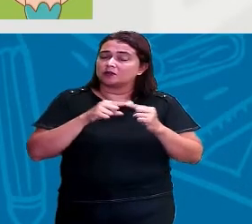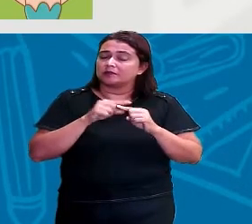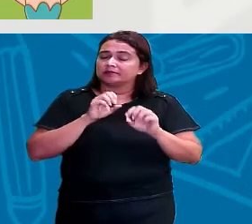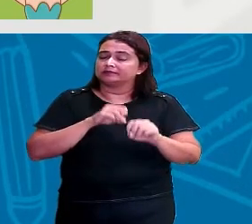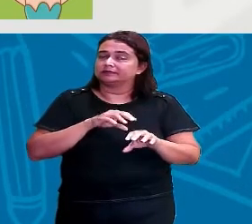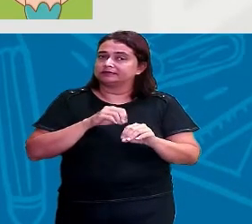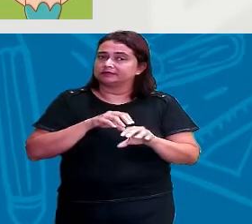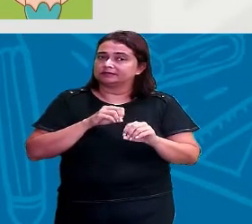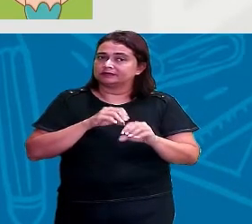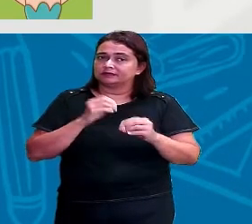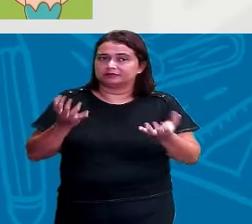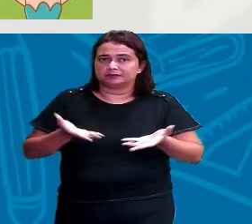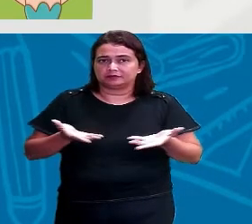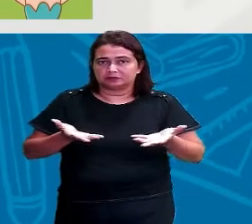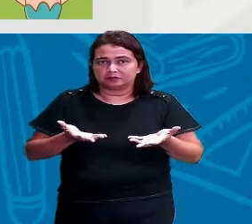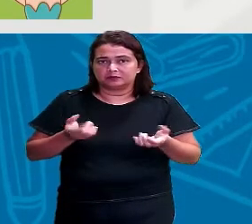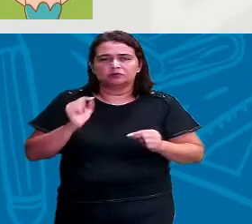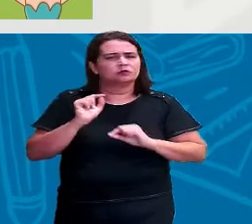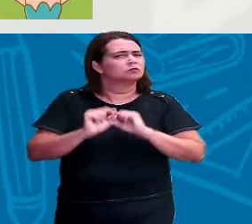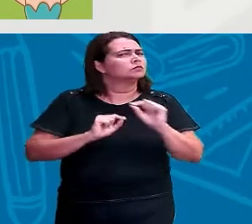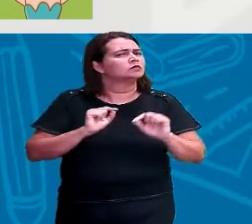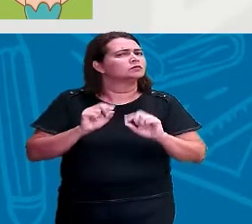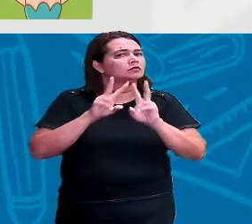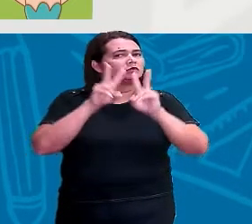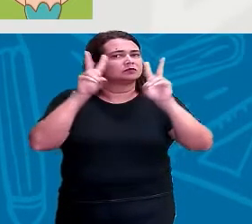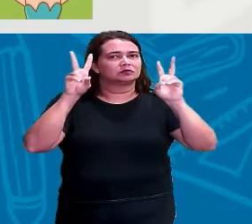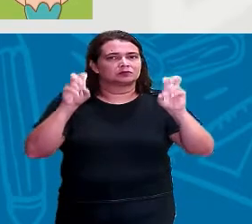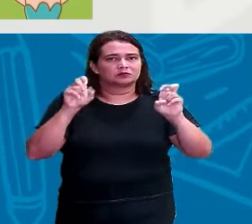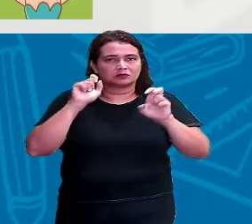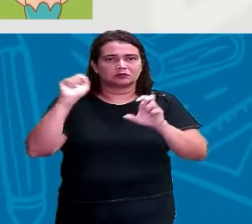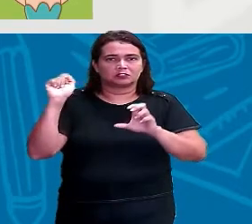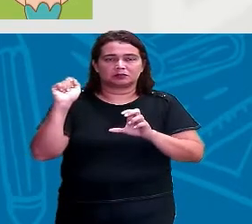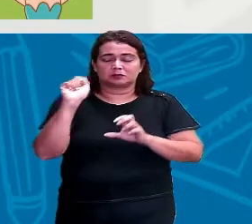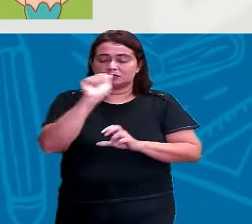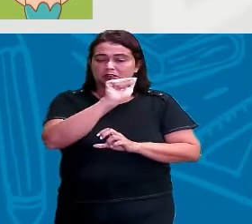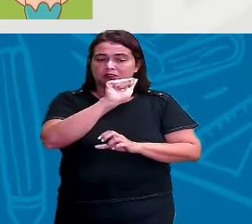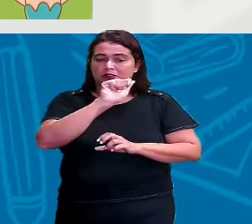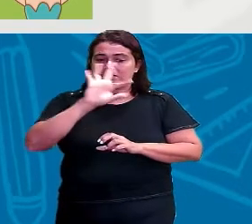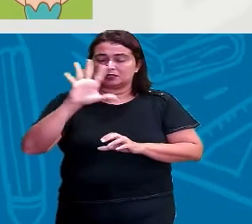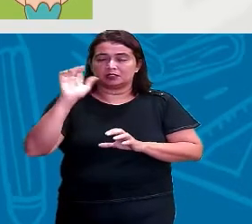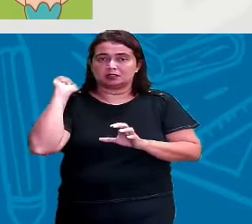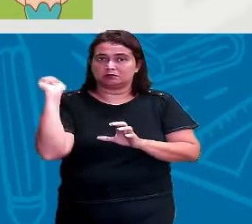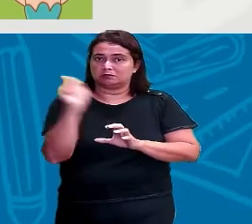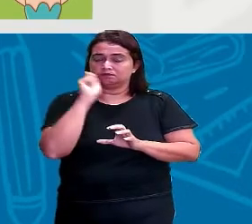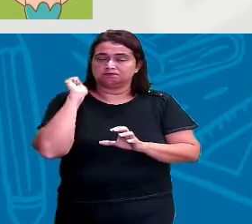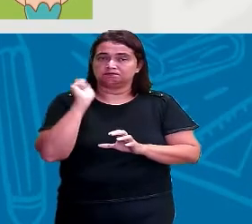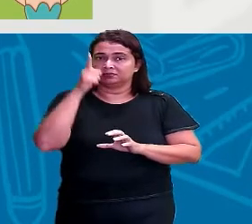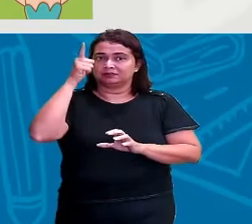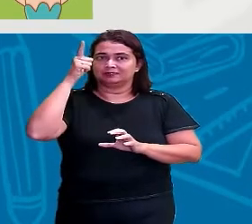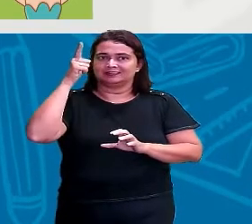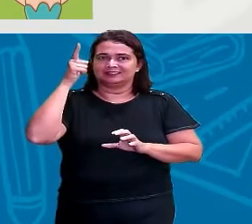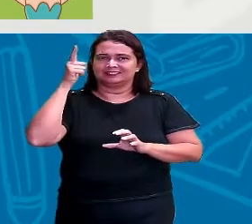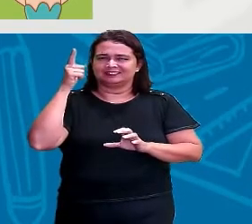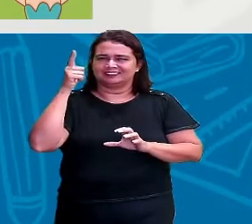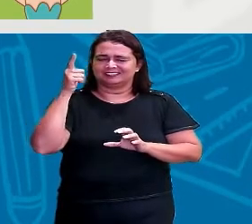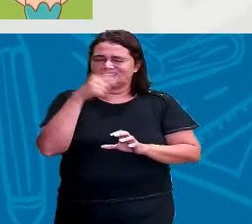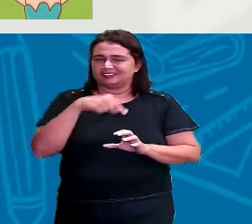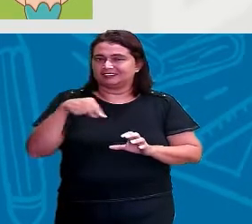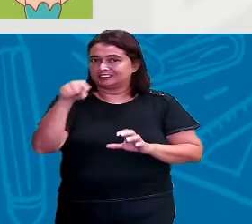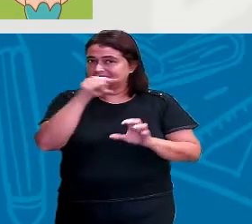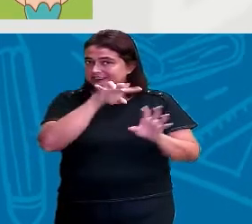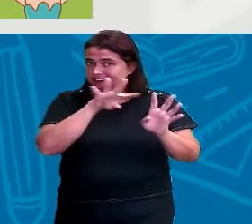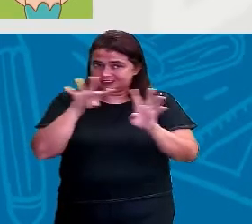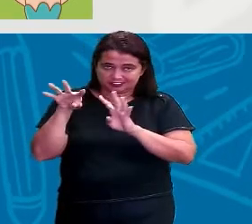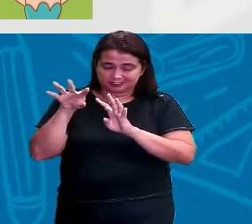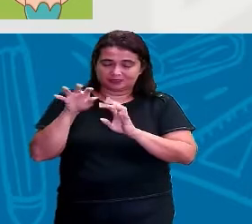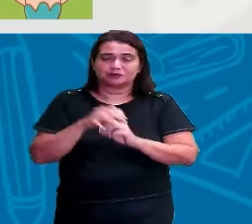aula, tá? A história do dia chama-se a magia do alfabeto. Então, vamos, prestem atenção na história.